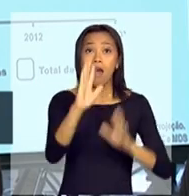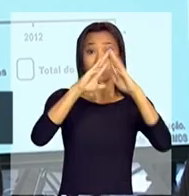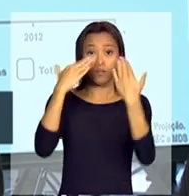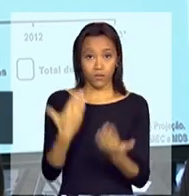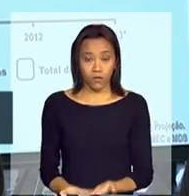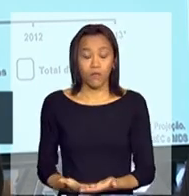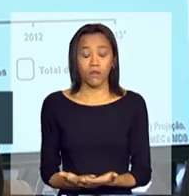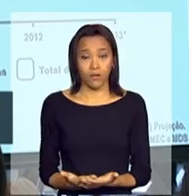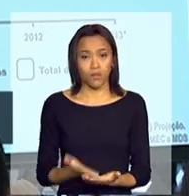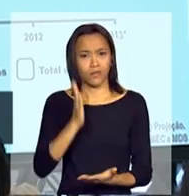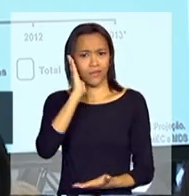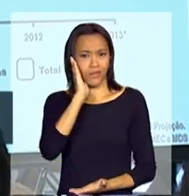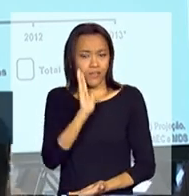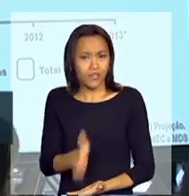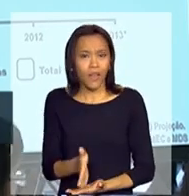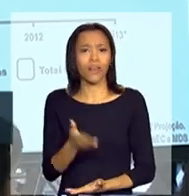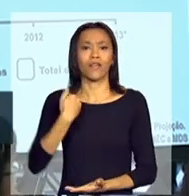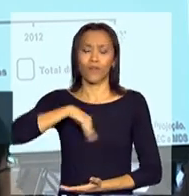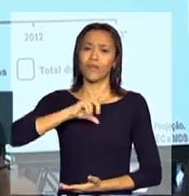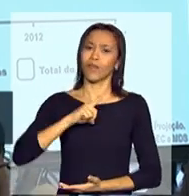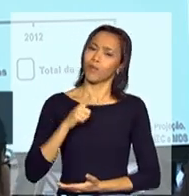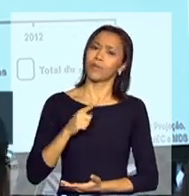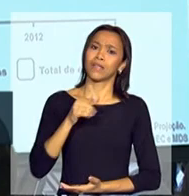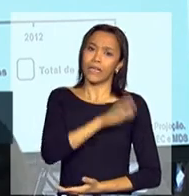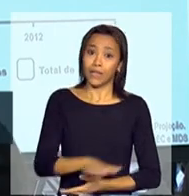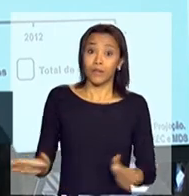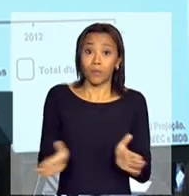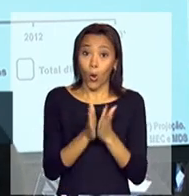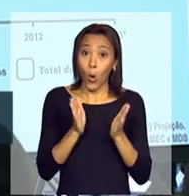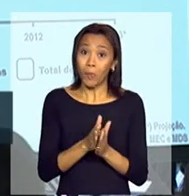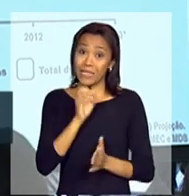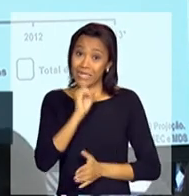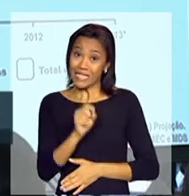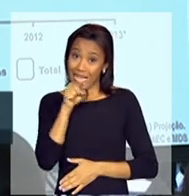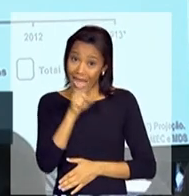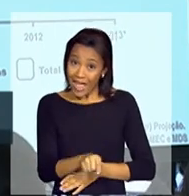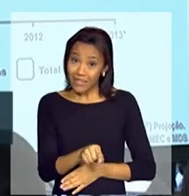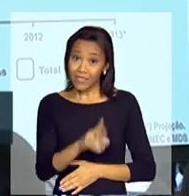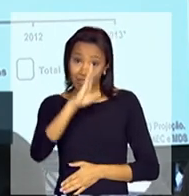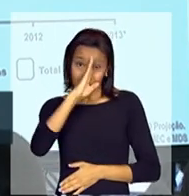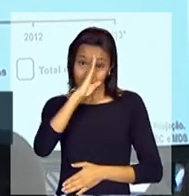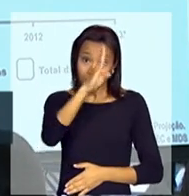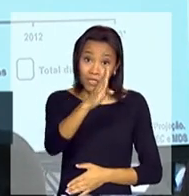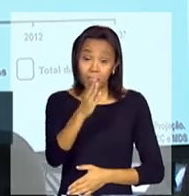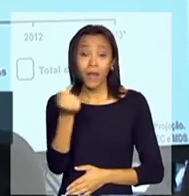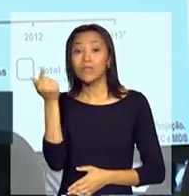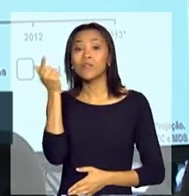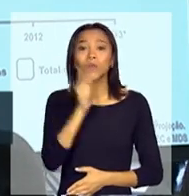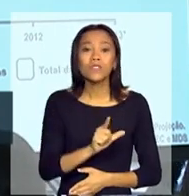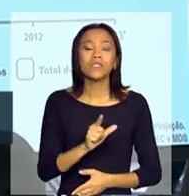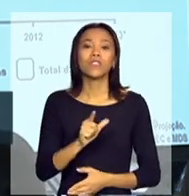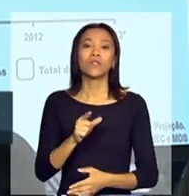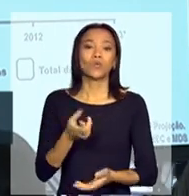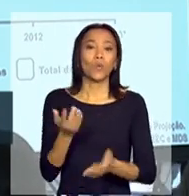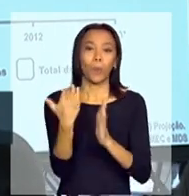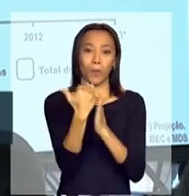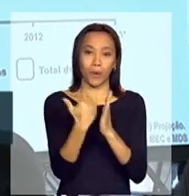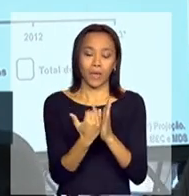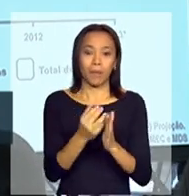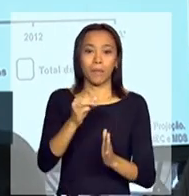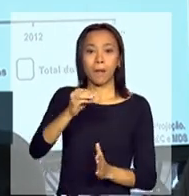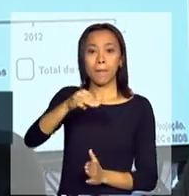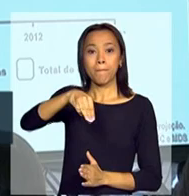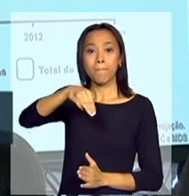que majoritariamente são escolas onde nós temos crianças pobres, se elas estavam sendo as principais contempladas no Mais Educação. Então, aqui, em